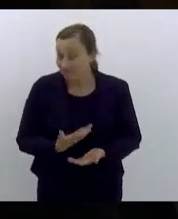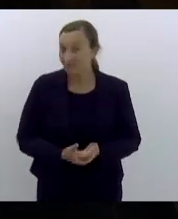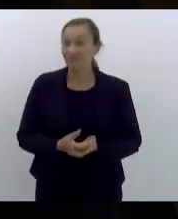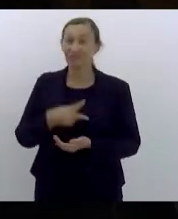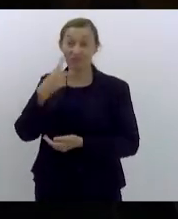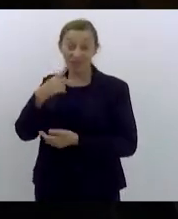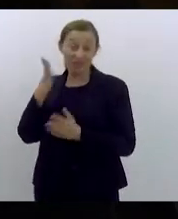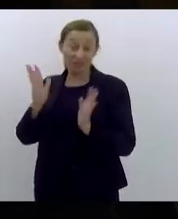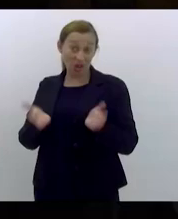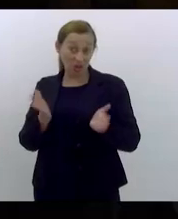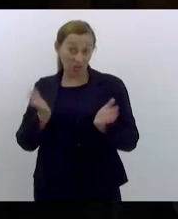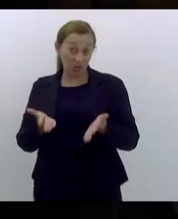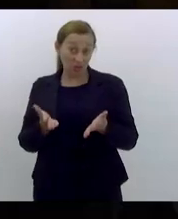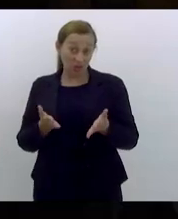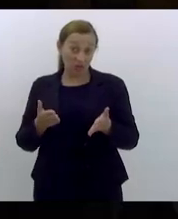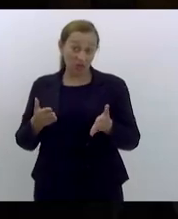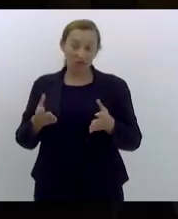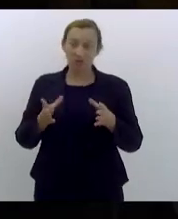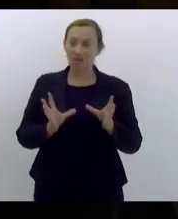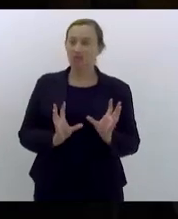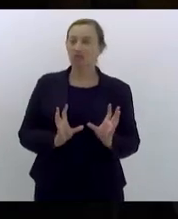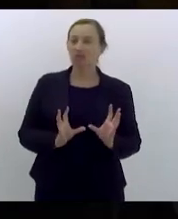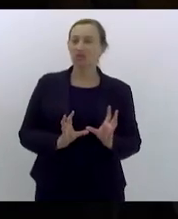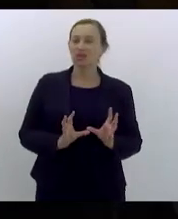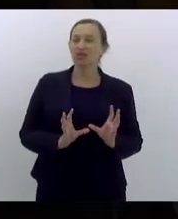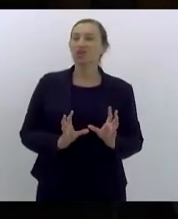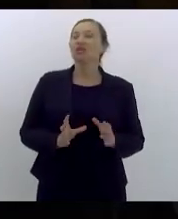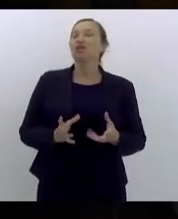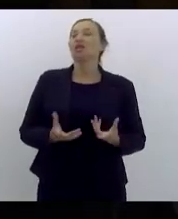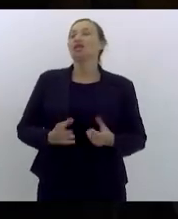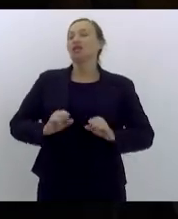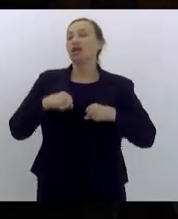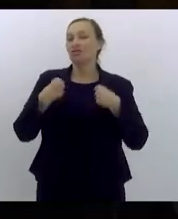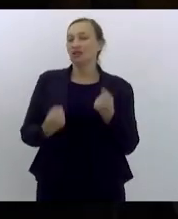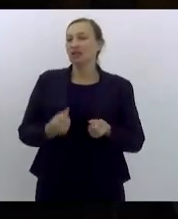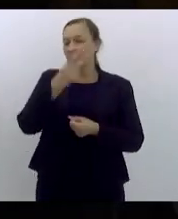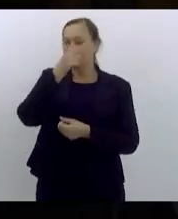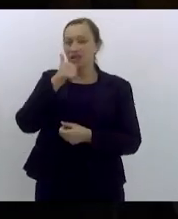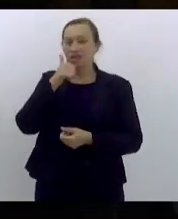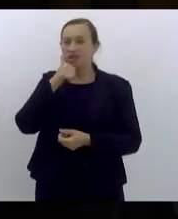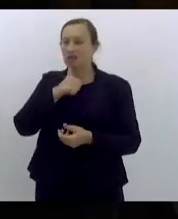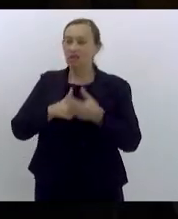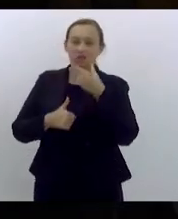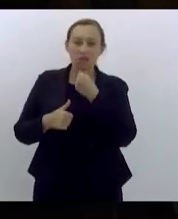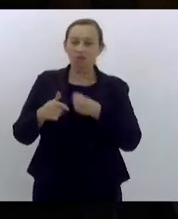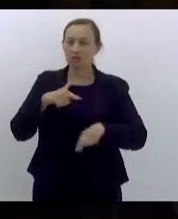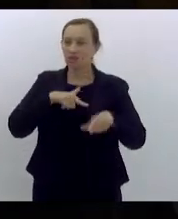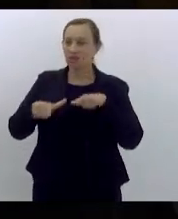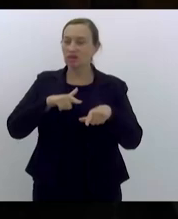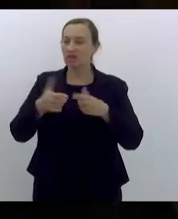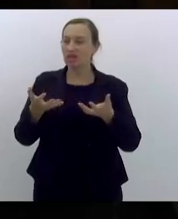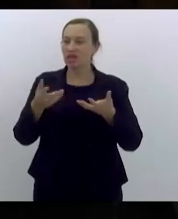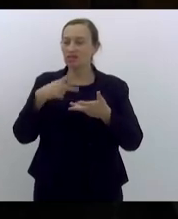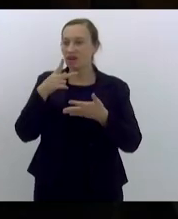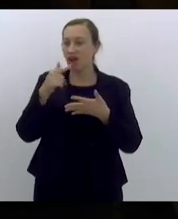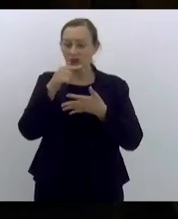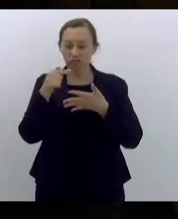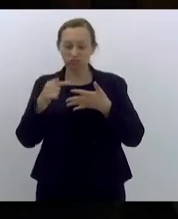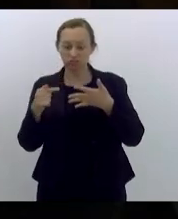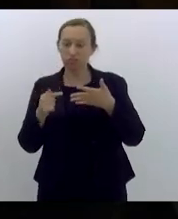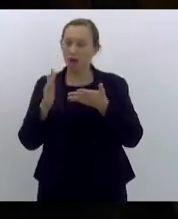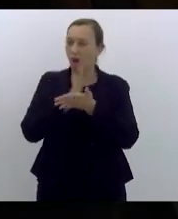agora pontualmente desse pacote em defesa das trabalhadoras e dos trabalhadores que a nossa mandata apresentou eu queria destacar alguns